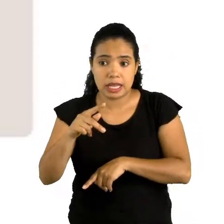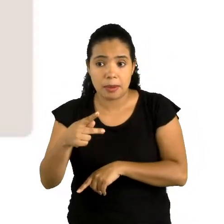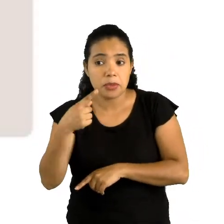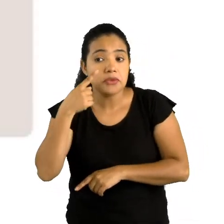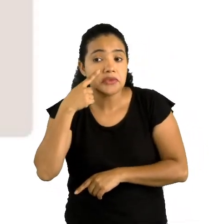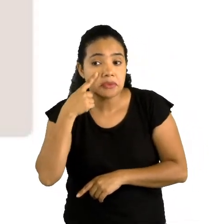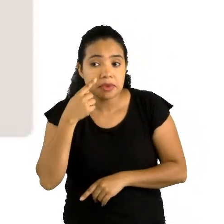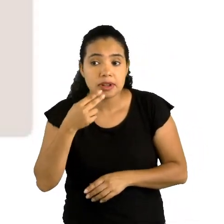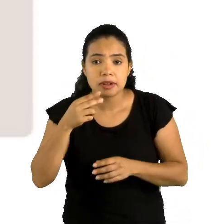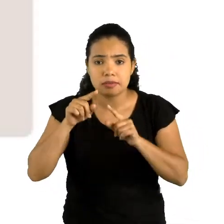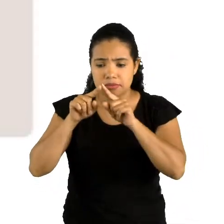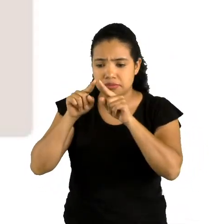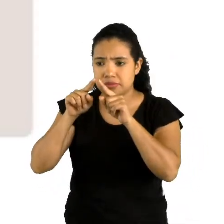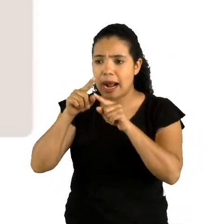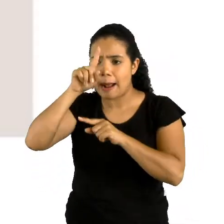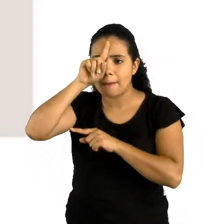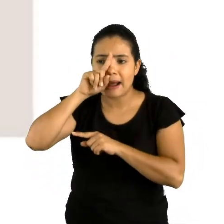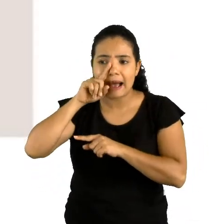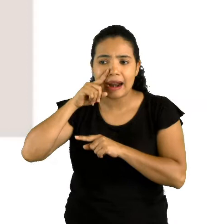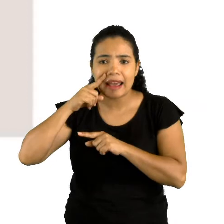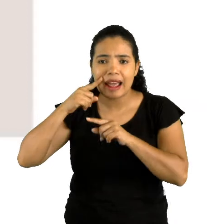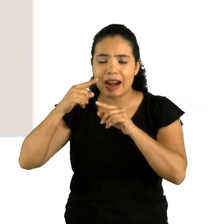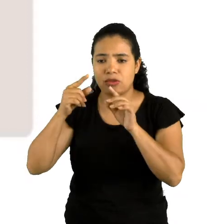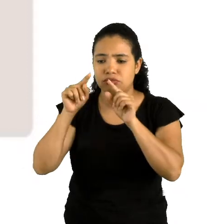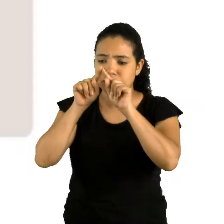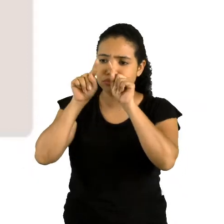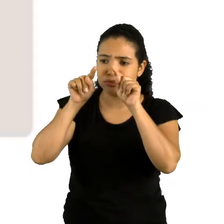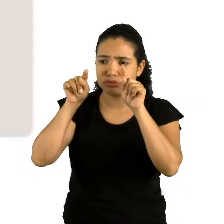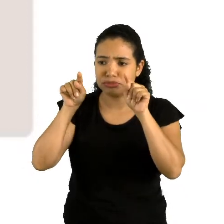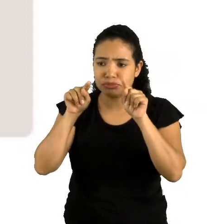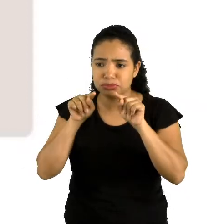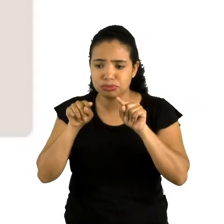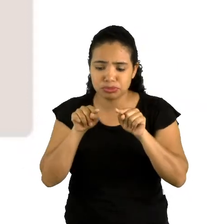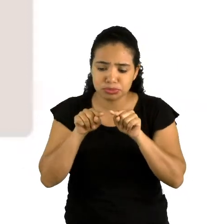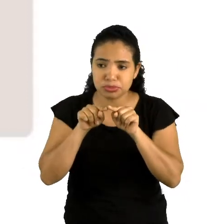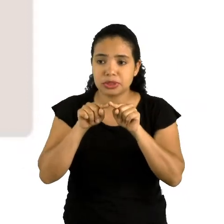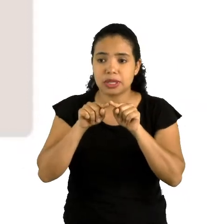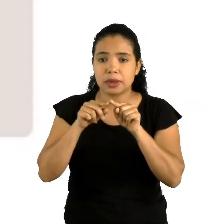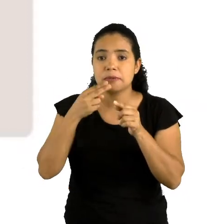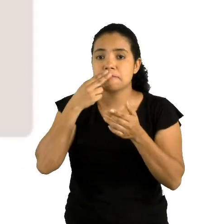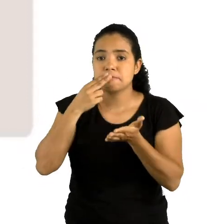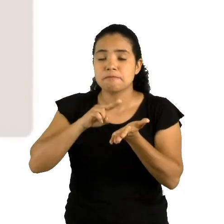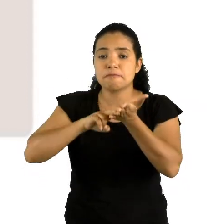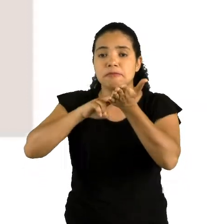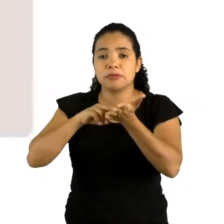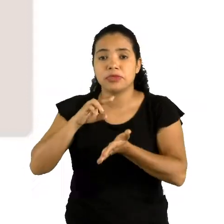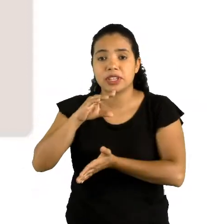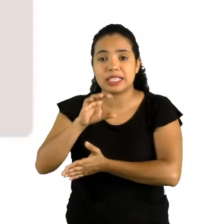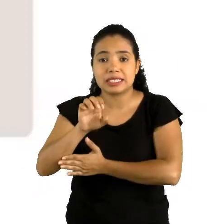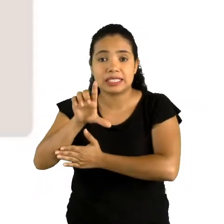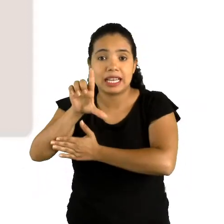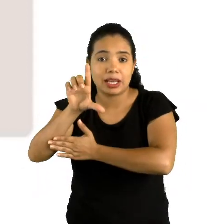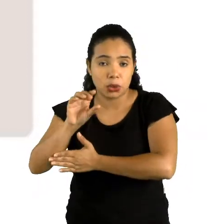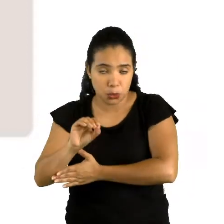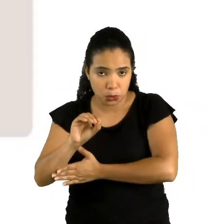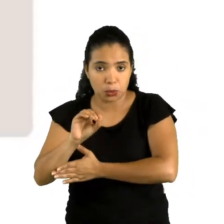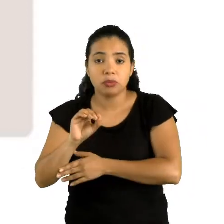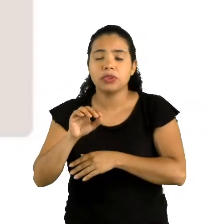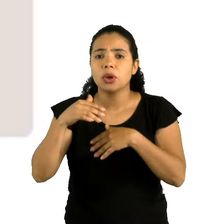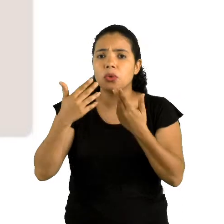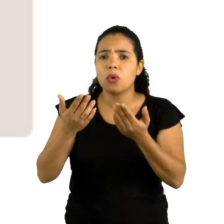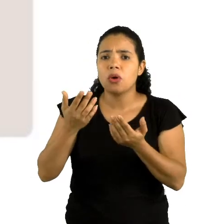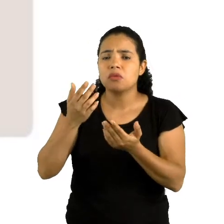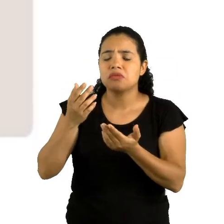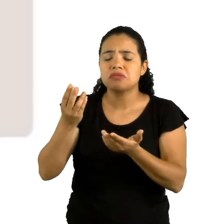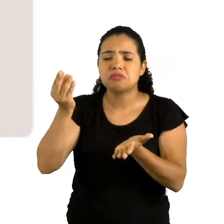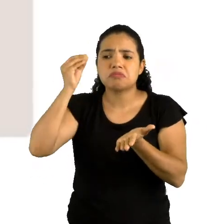que tem aí. Está vendo esse amarelinho com laranja? Nós chamamos isso de selo. E você sabe qual que o objetivo de colocar